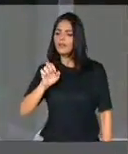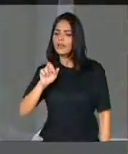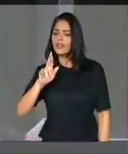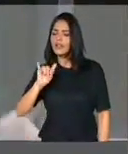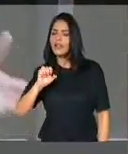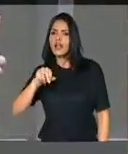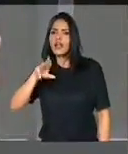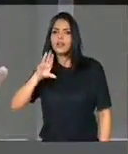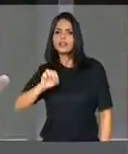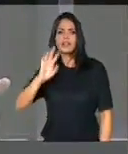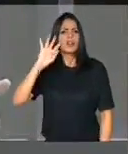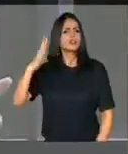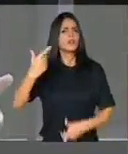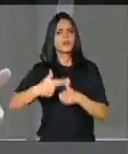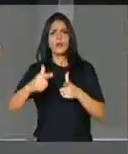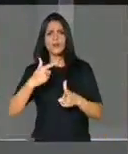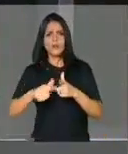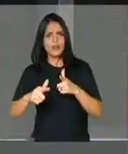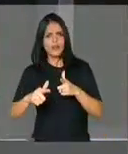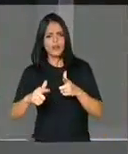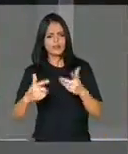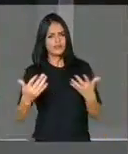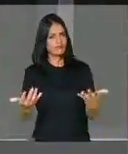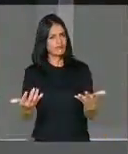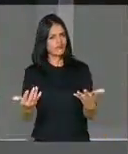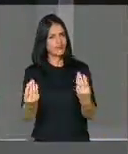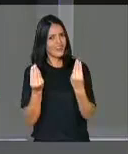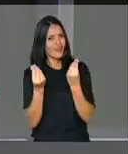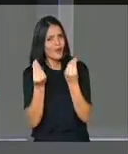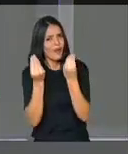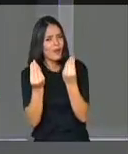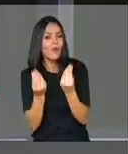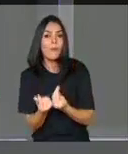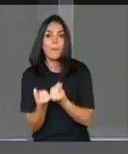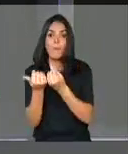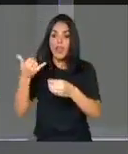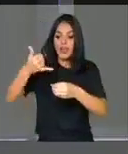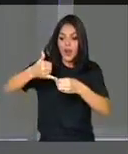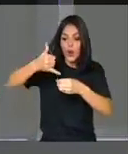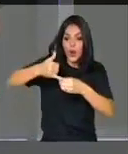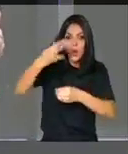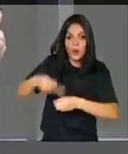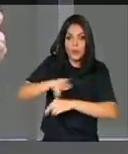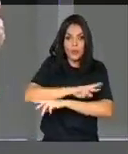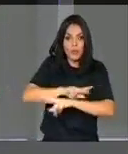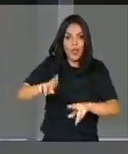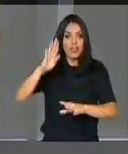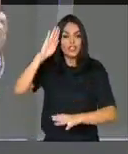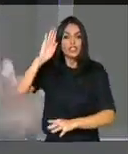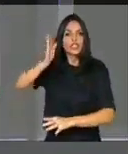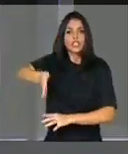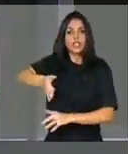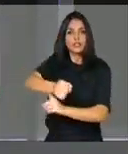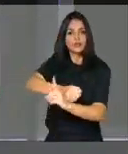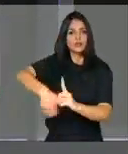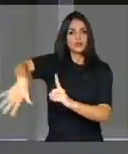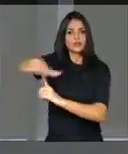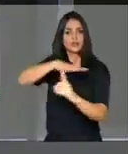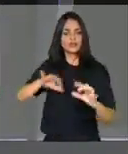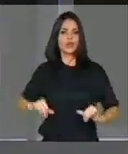combustível, não entendendo que preço de combustível no Brasil é direto no social.